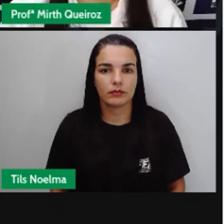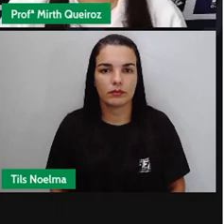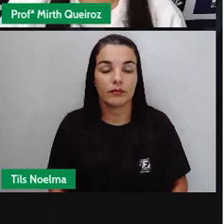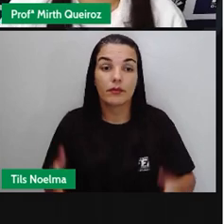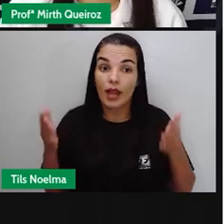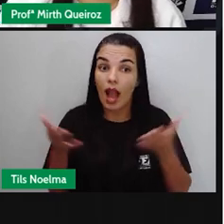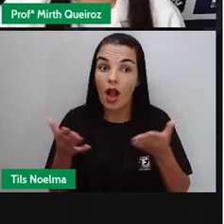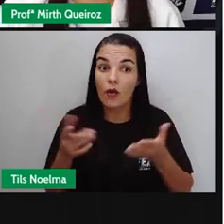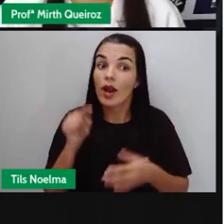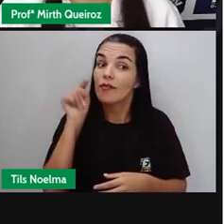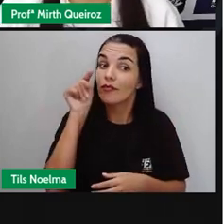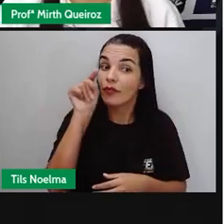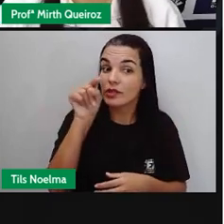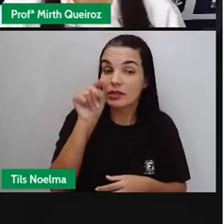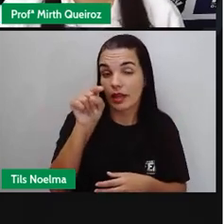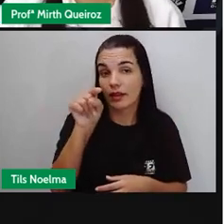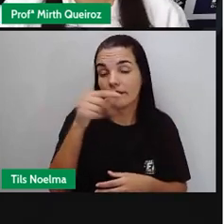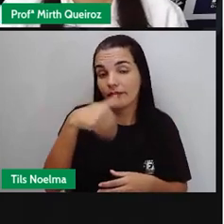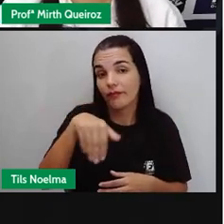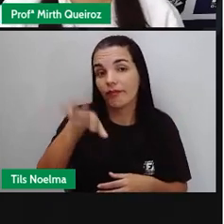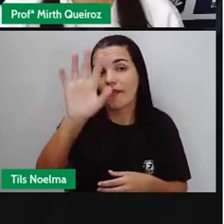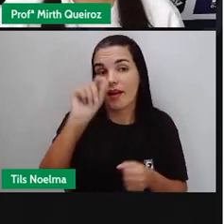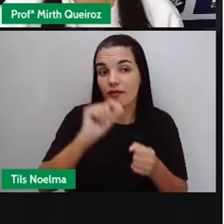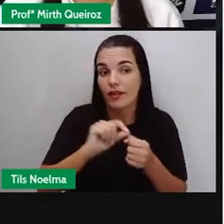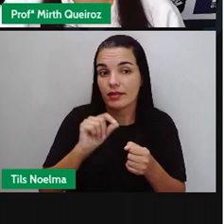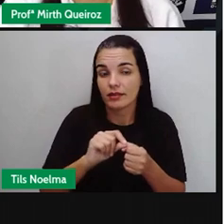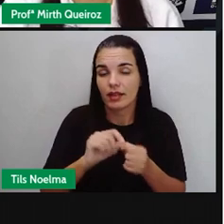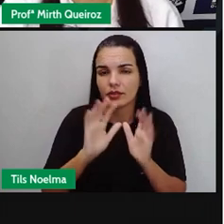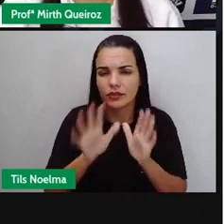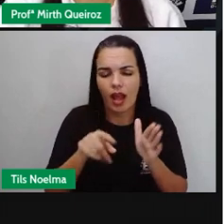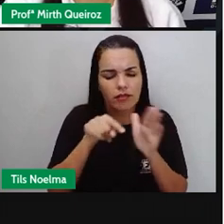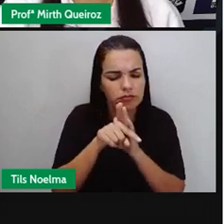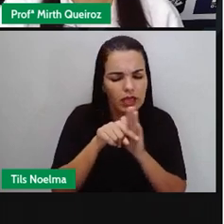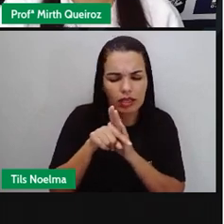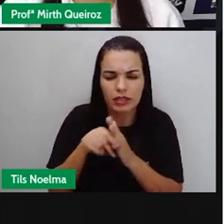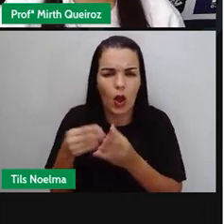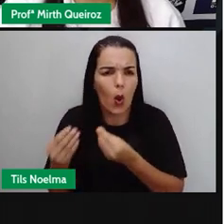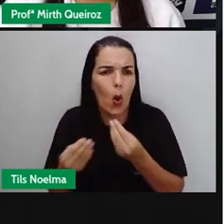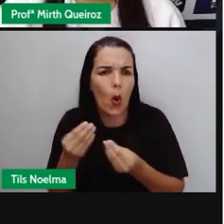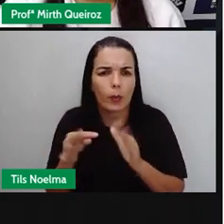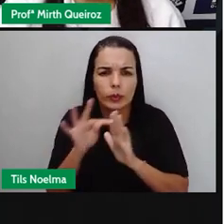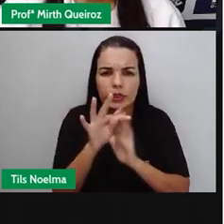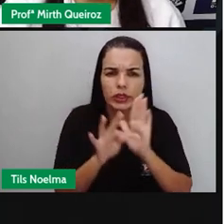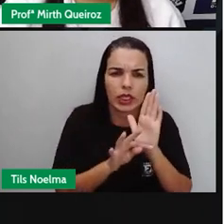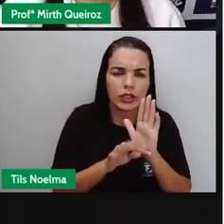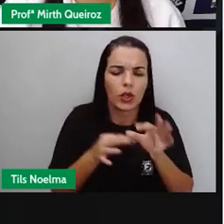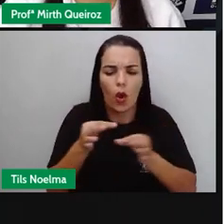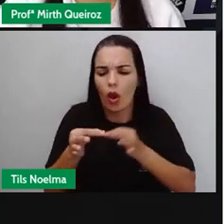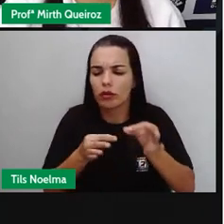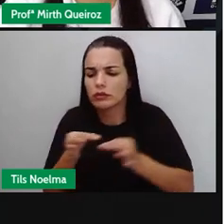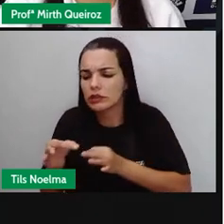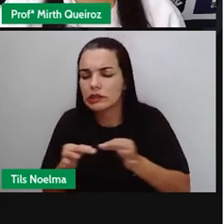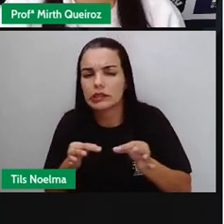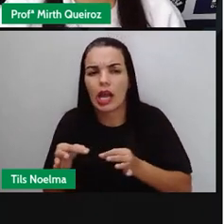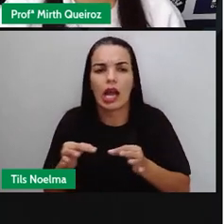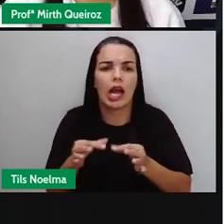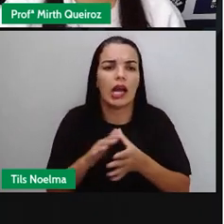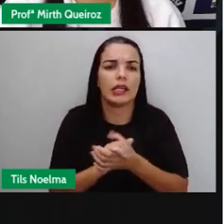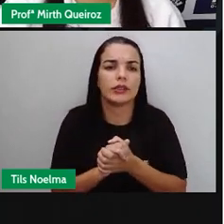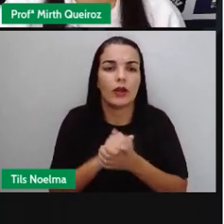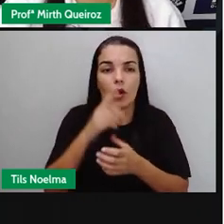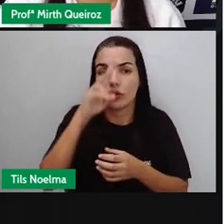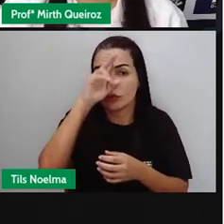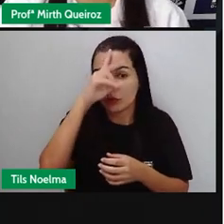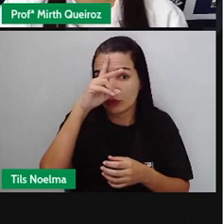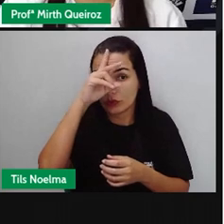Agora é com vocês Vocês que já Analisaram Como se estrutura Um texto Né? Um